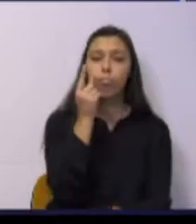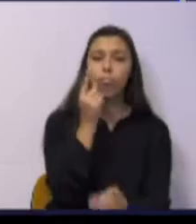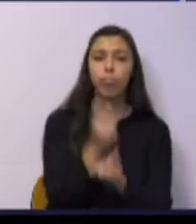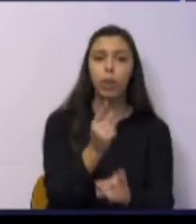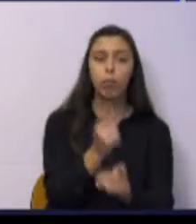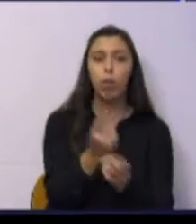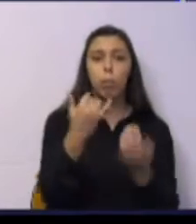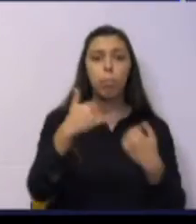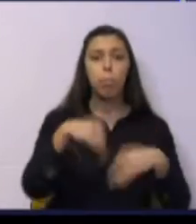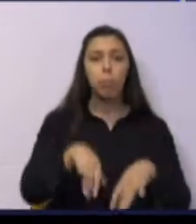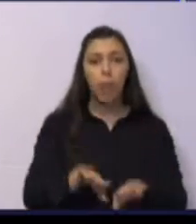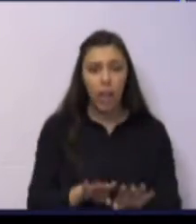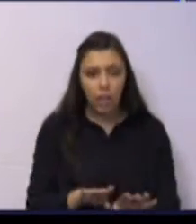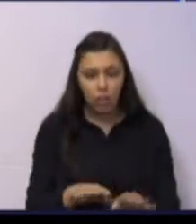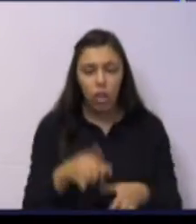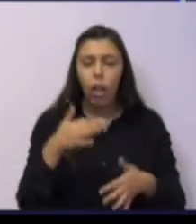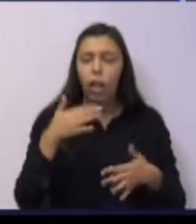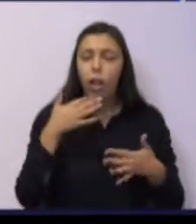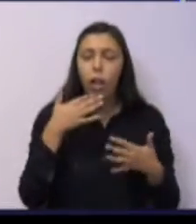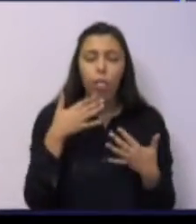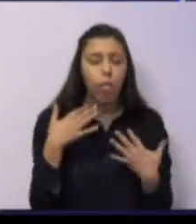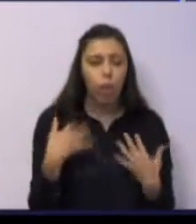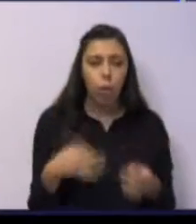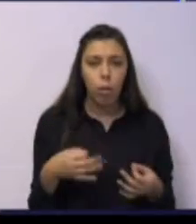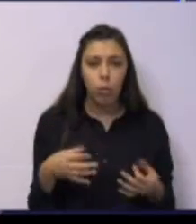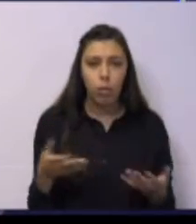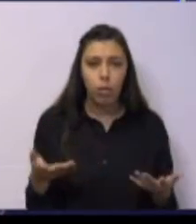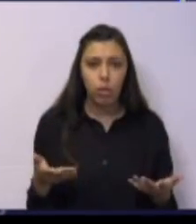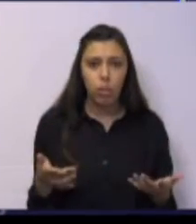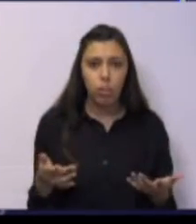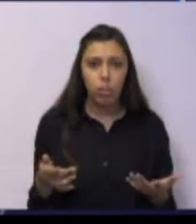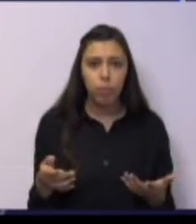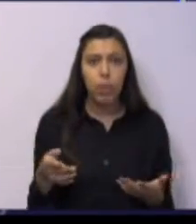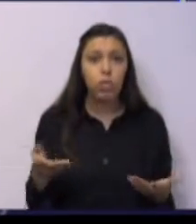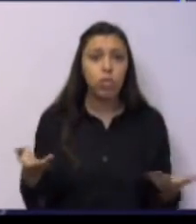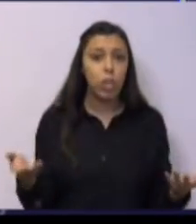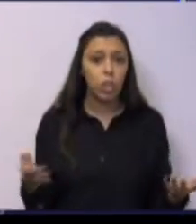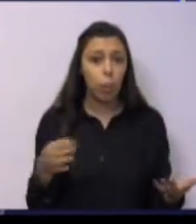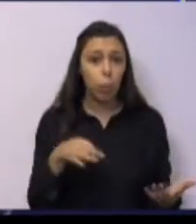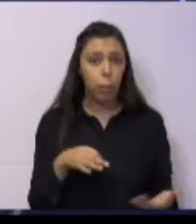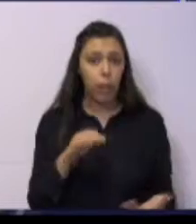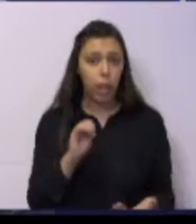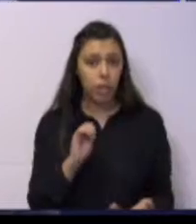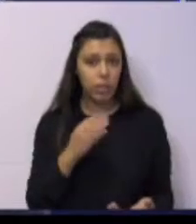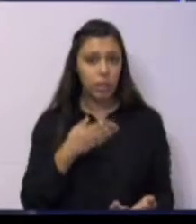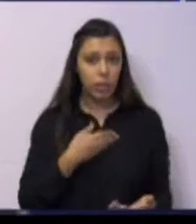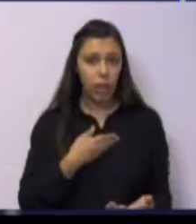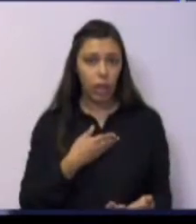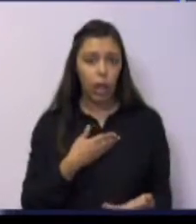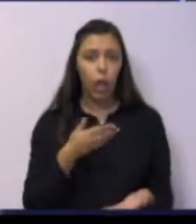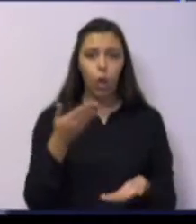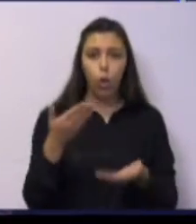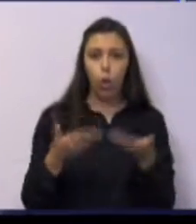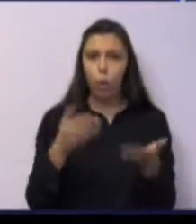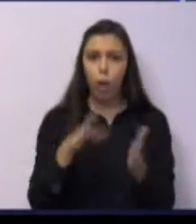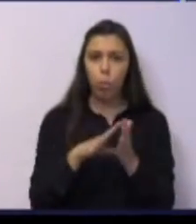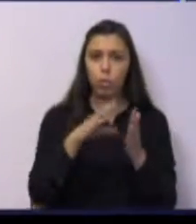só que naturalmente, só que naturalmente, já que o PSD gosta de comparar modelos e